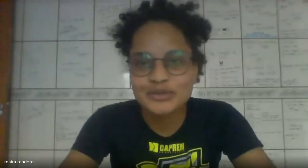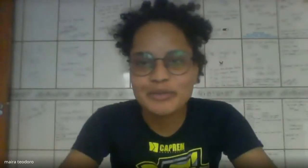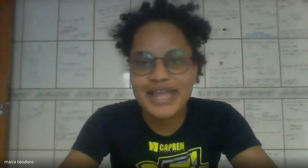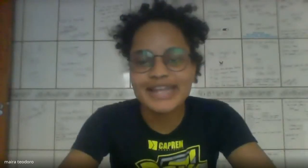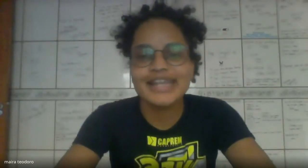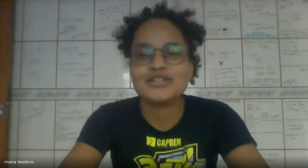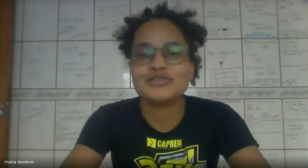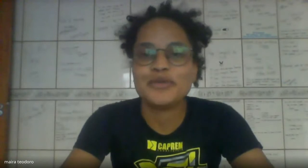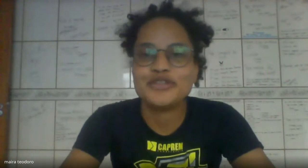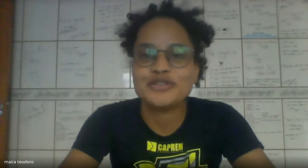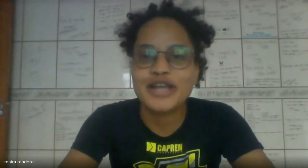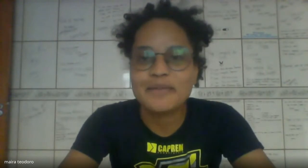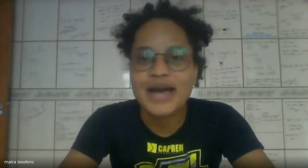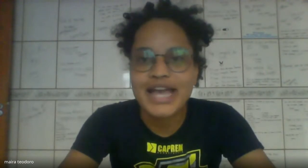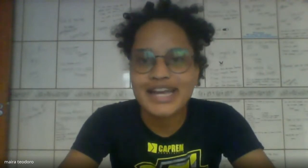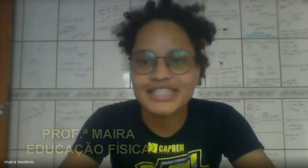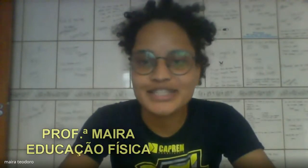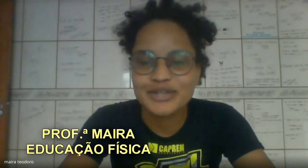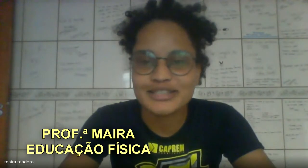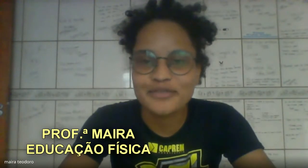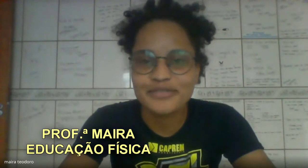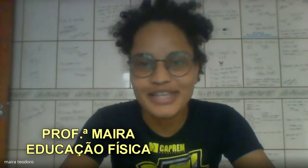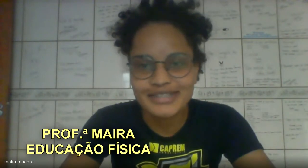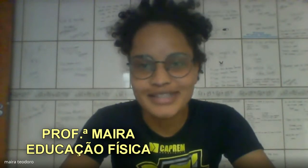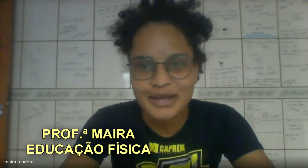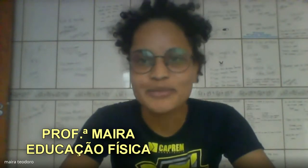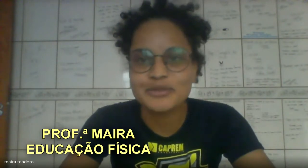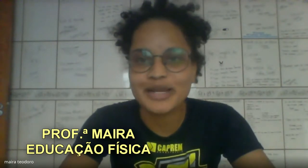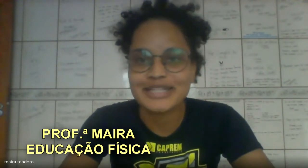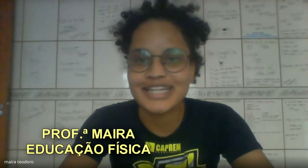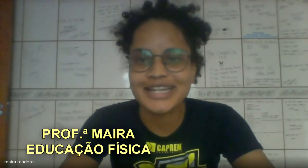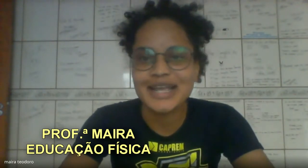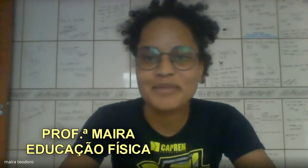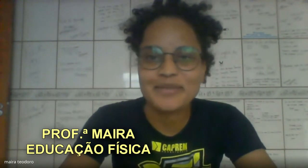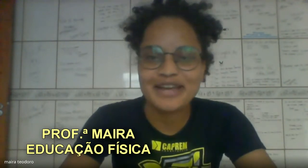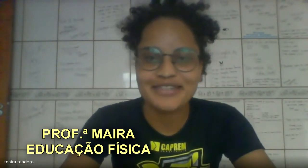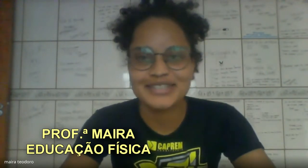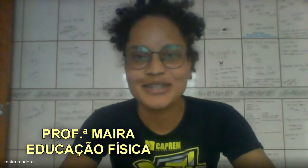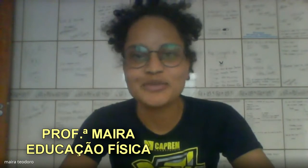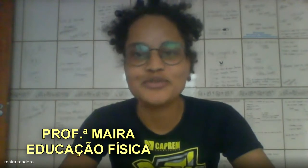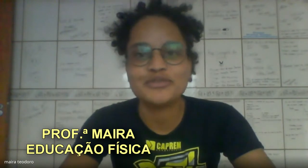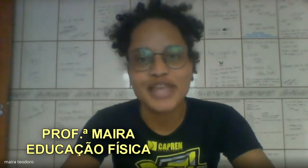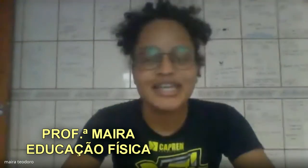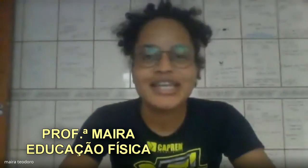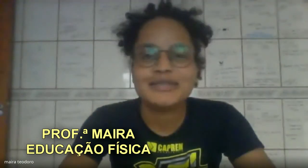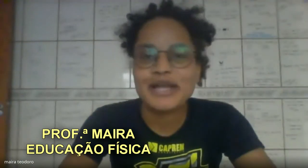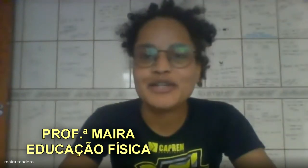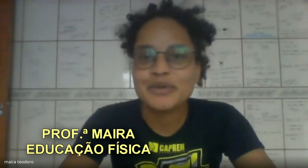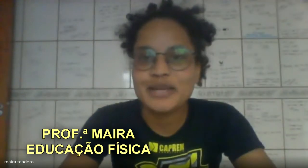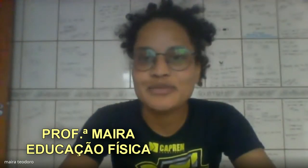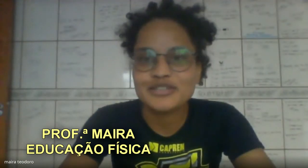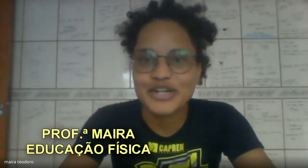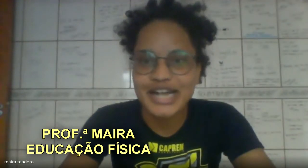Tudo bem? Eu sou a professora Mayra de Educação Física. Muito prazer. Primeira vez que estamos nos vendo e espero